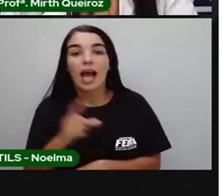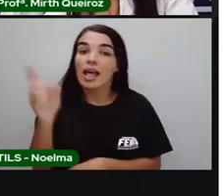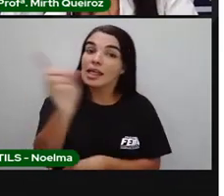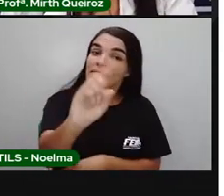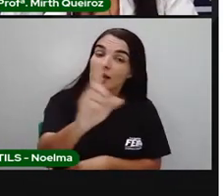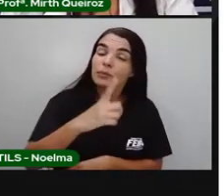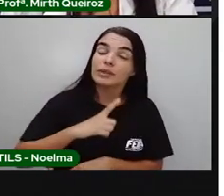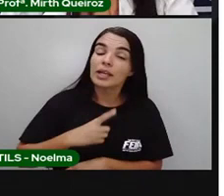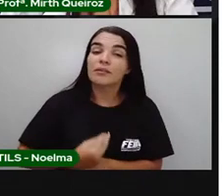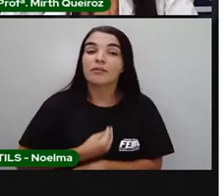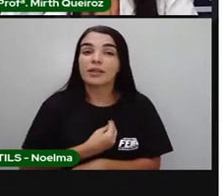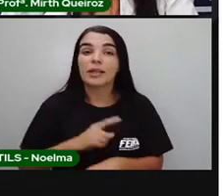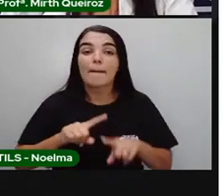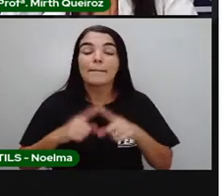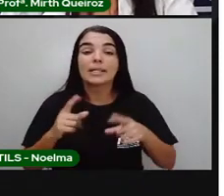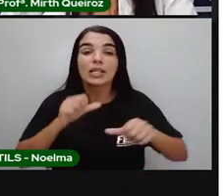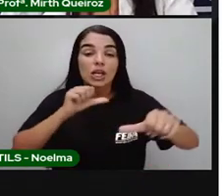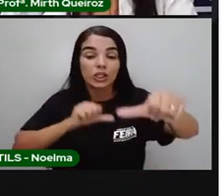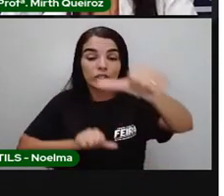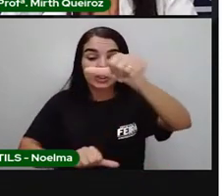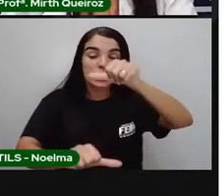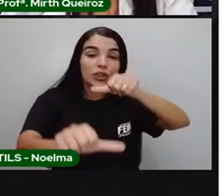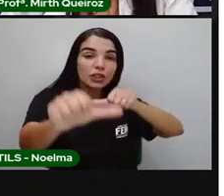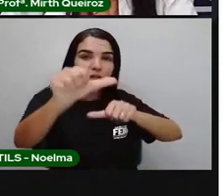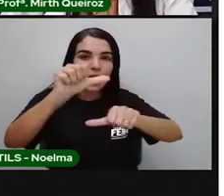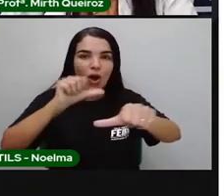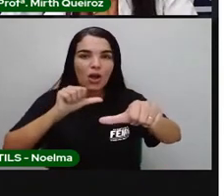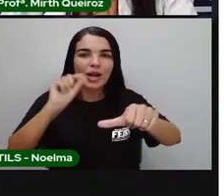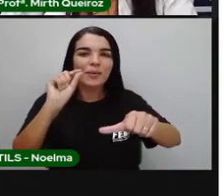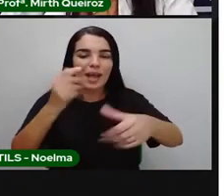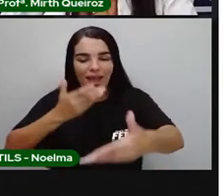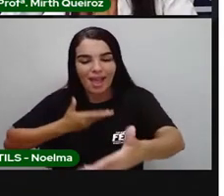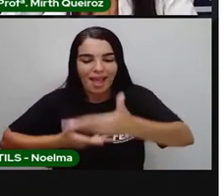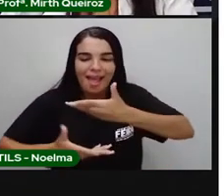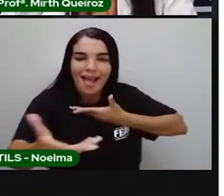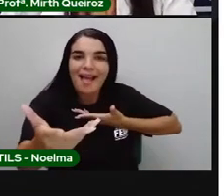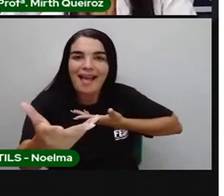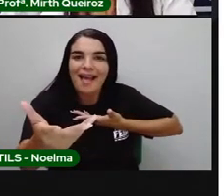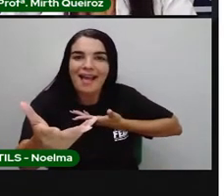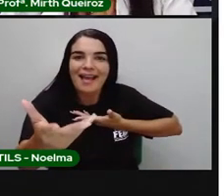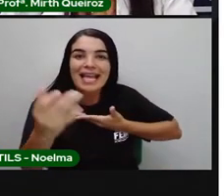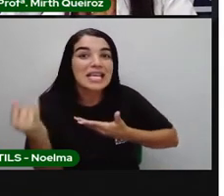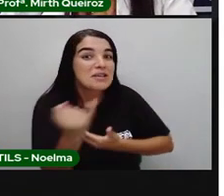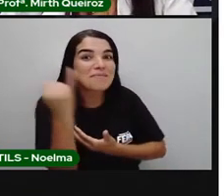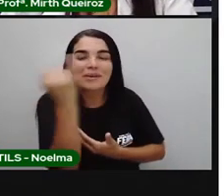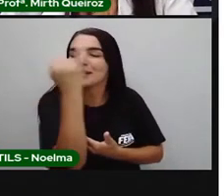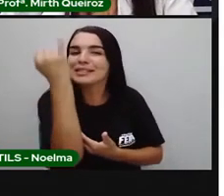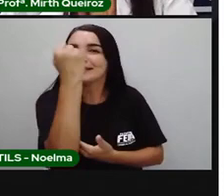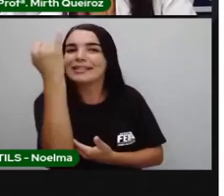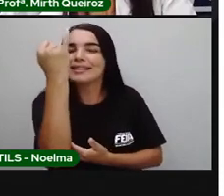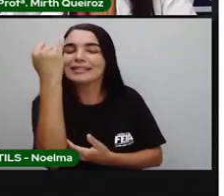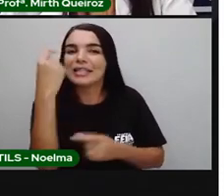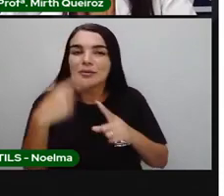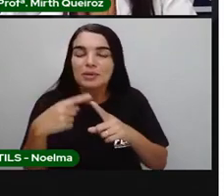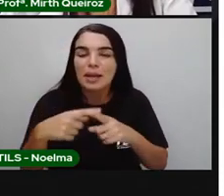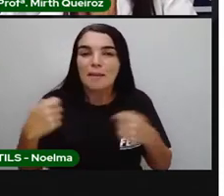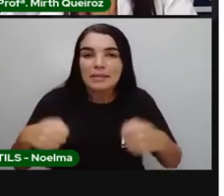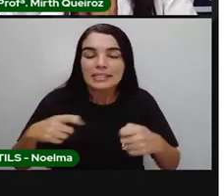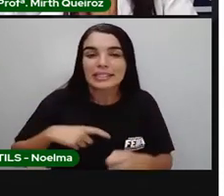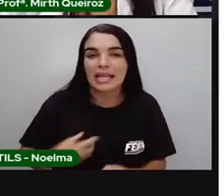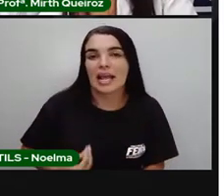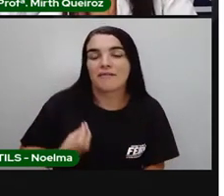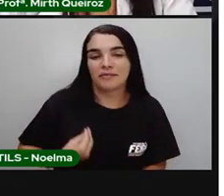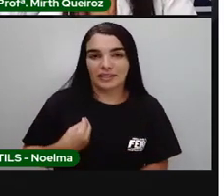eles vão trocar entre si influências notáveis, influências importantes para a existência